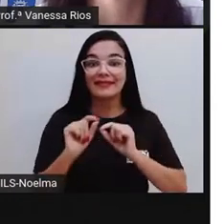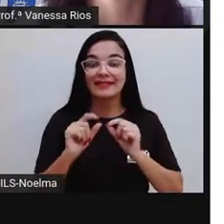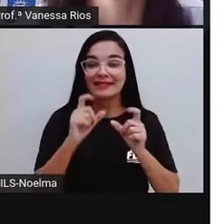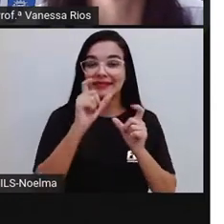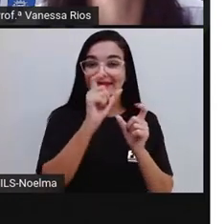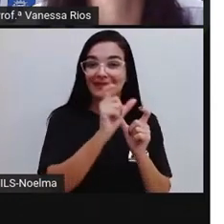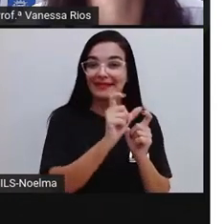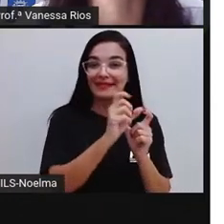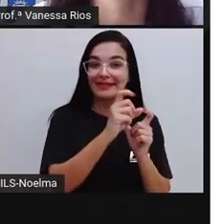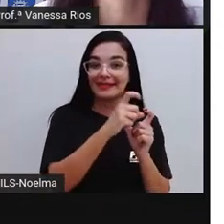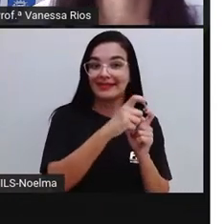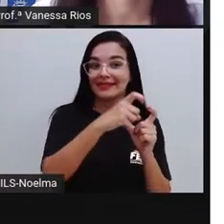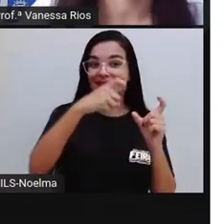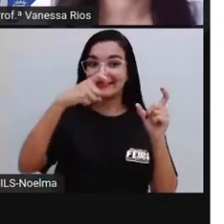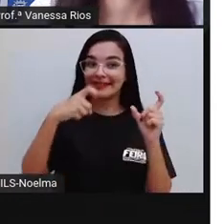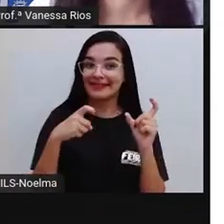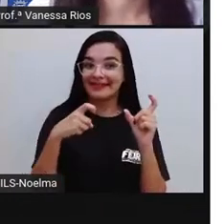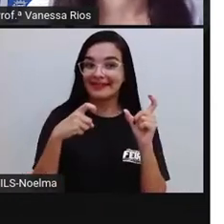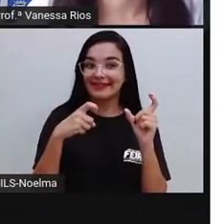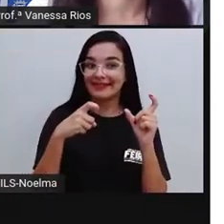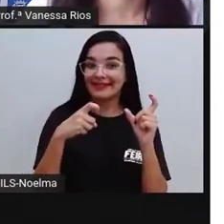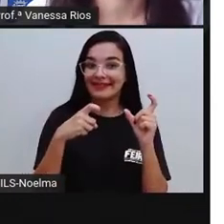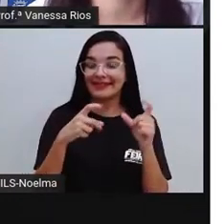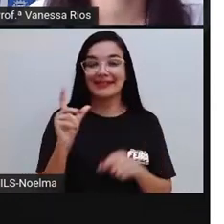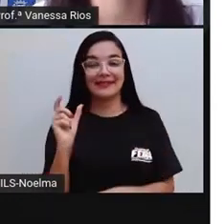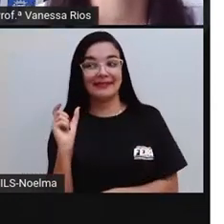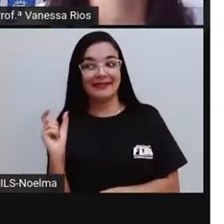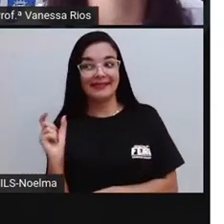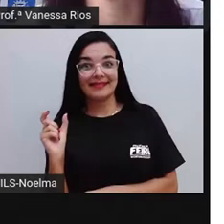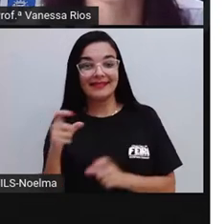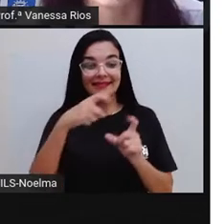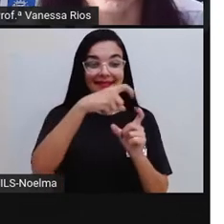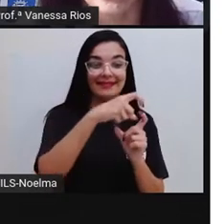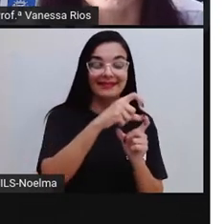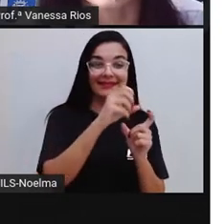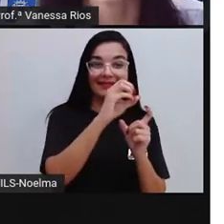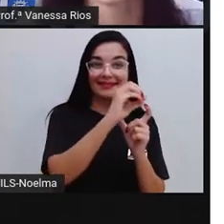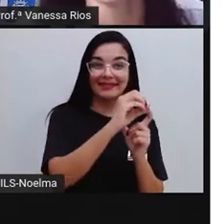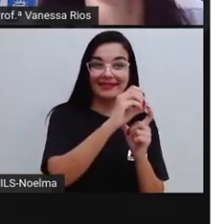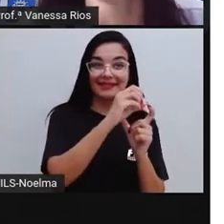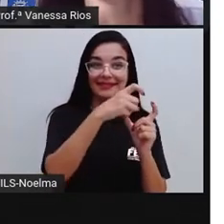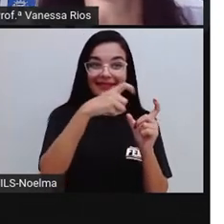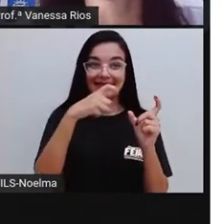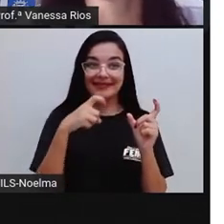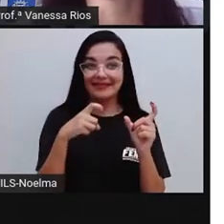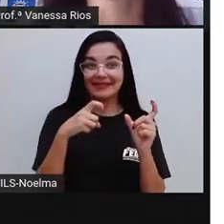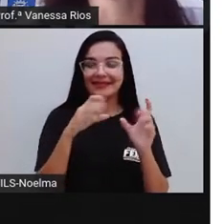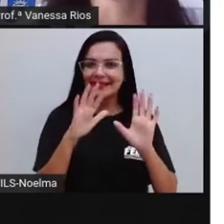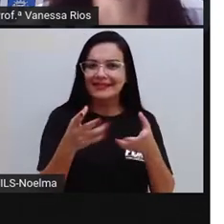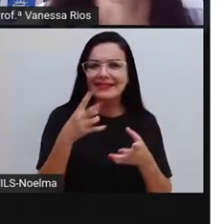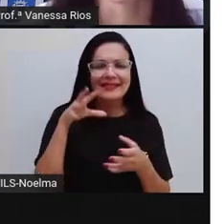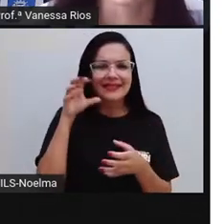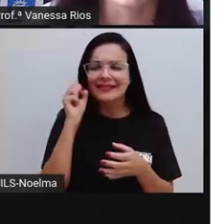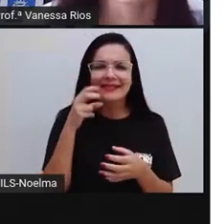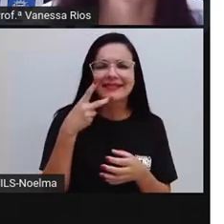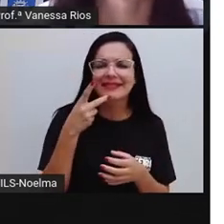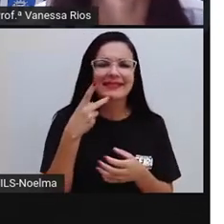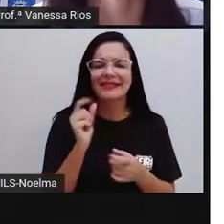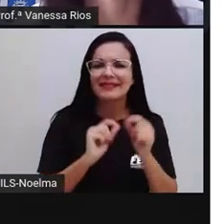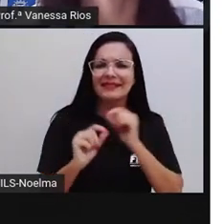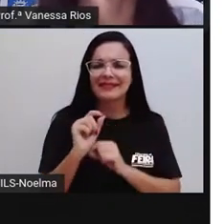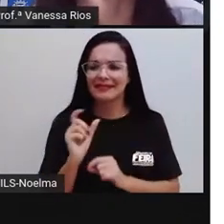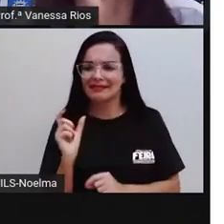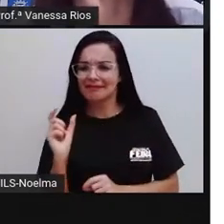oxítonas. Olhem só, já ouviram falar aí, não é? Sobre com essa palavra,